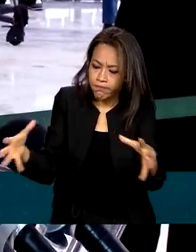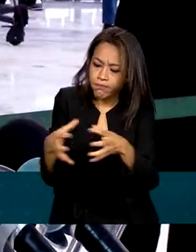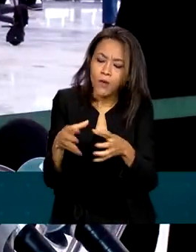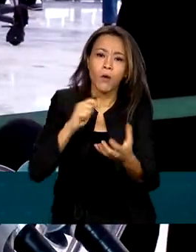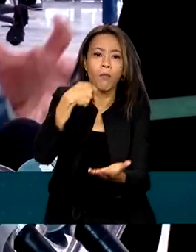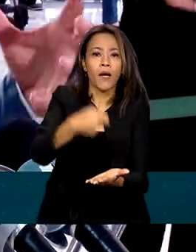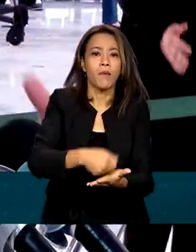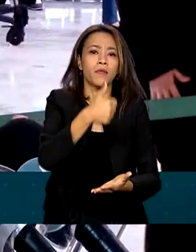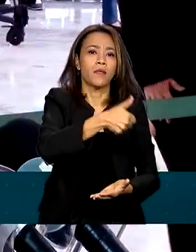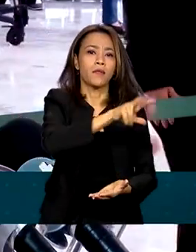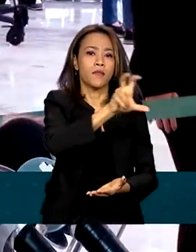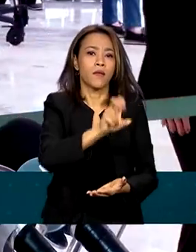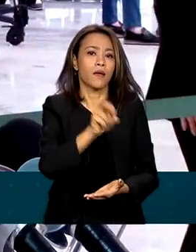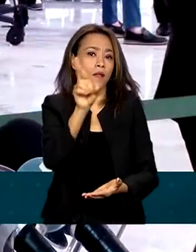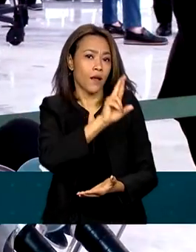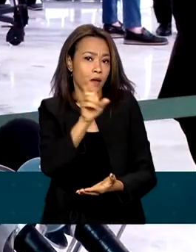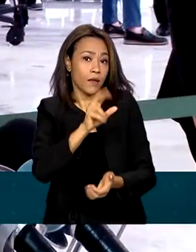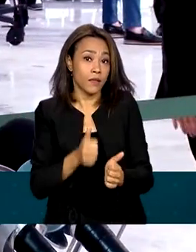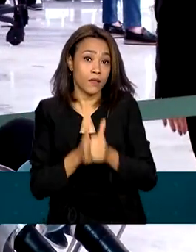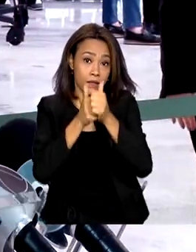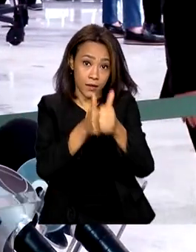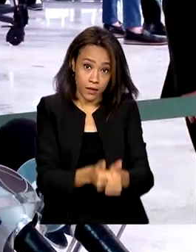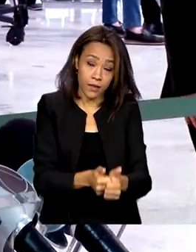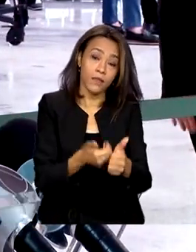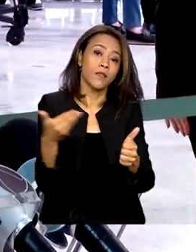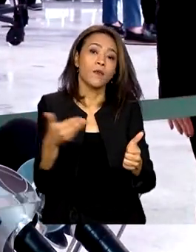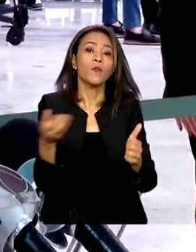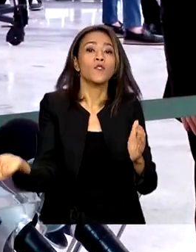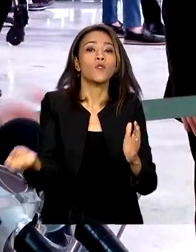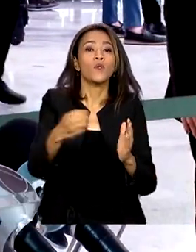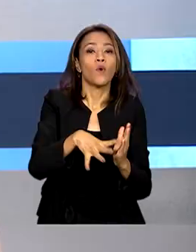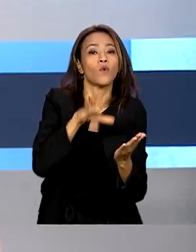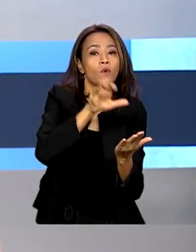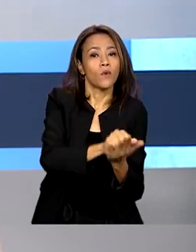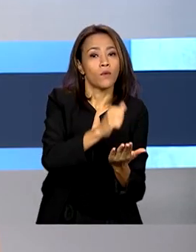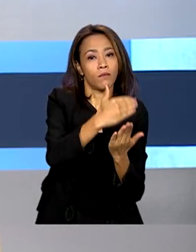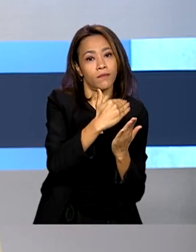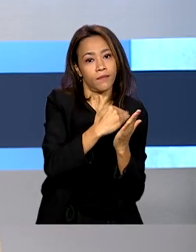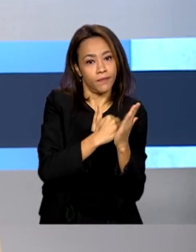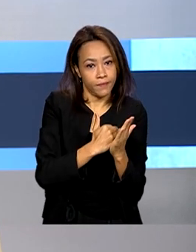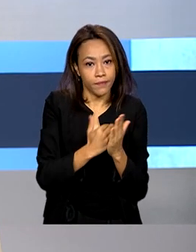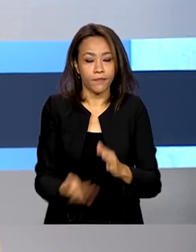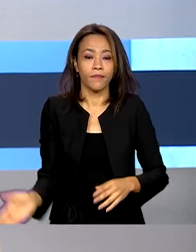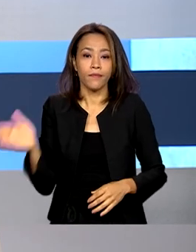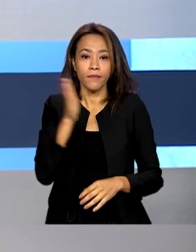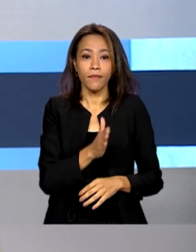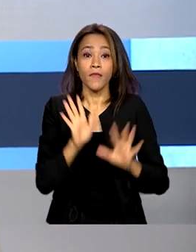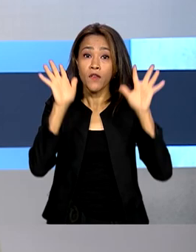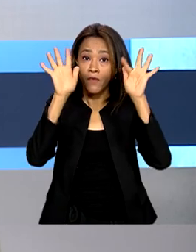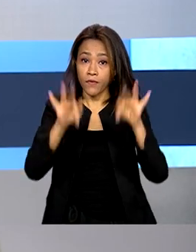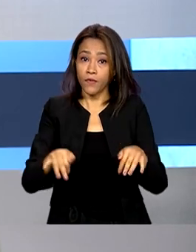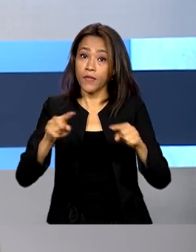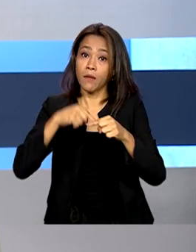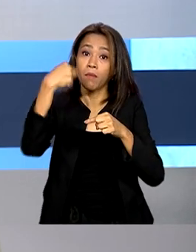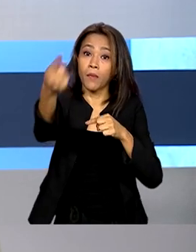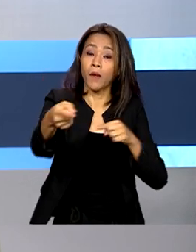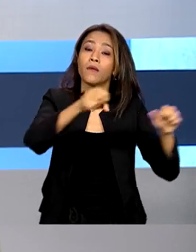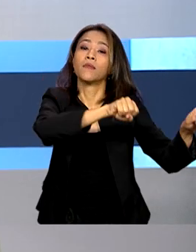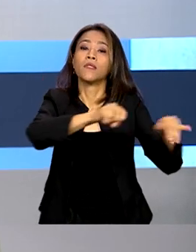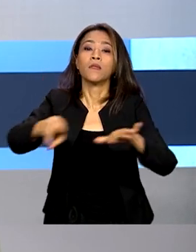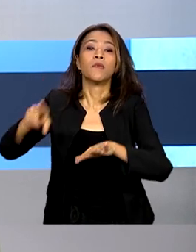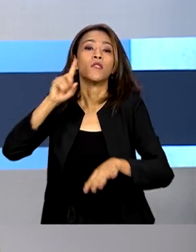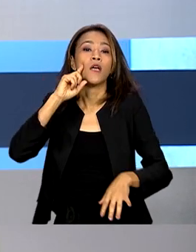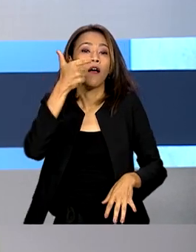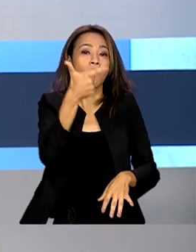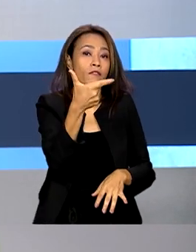,00, com base nessa atualização cadastral. Termina a semana que vem, 20 de janeiro, o